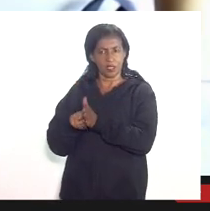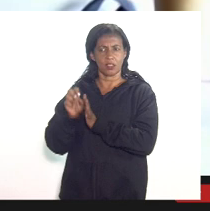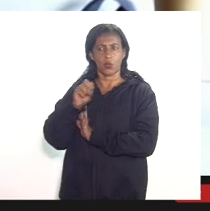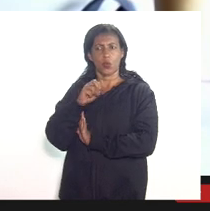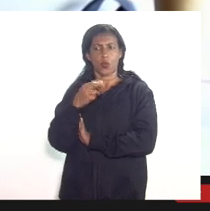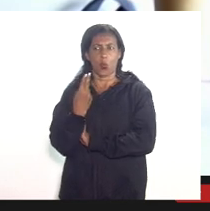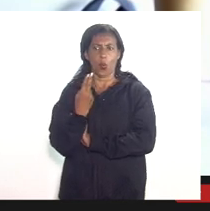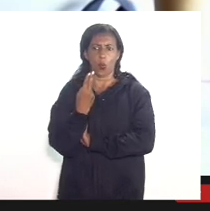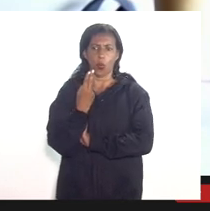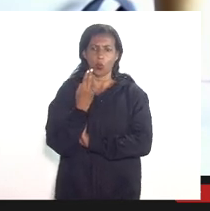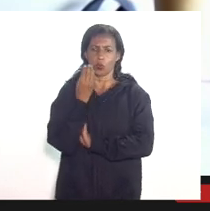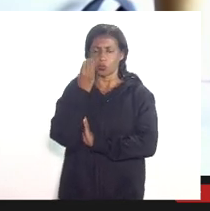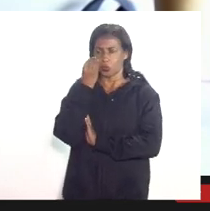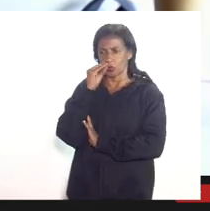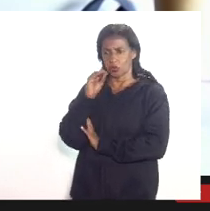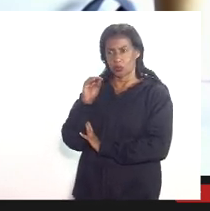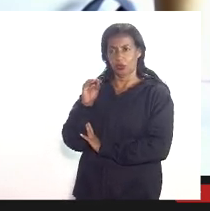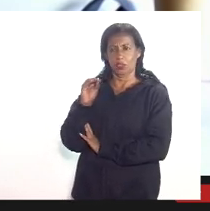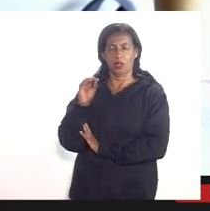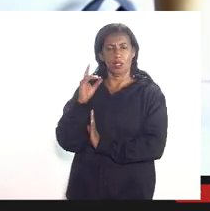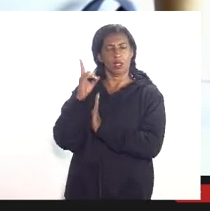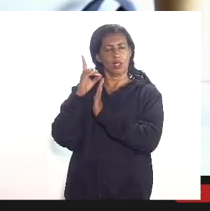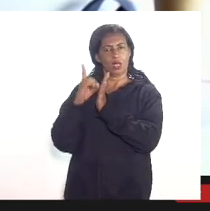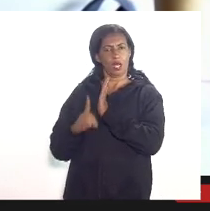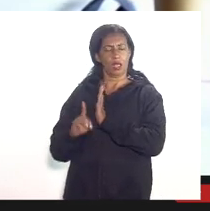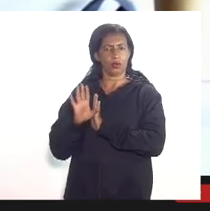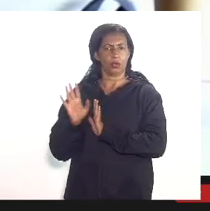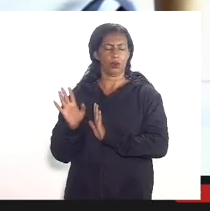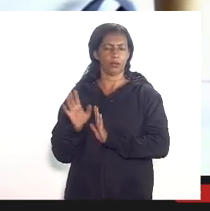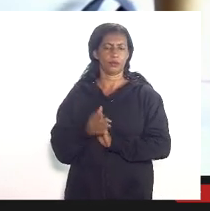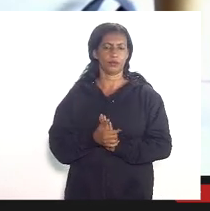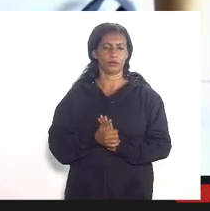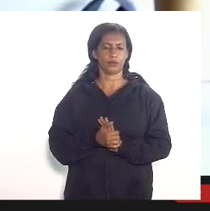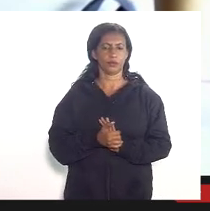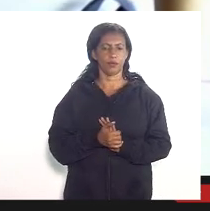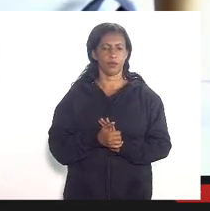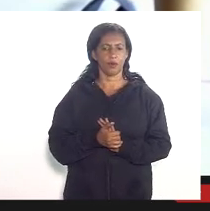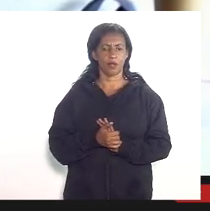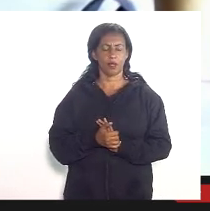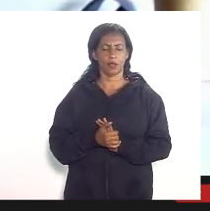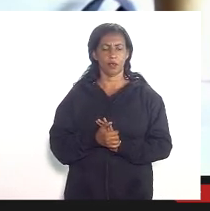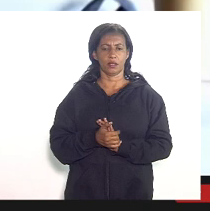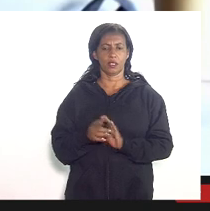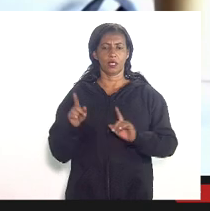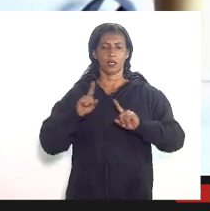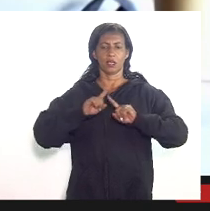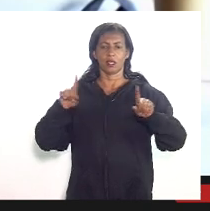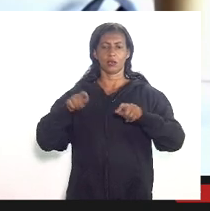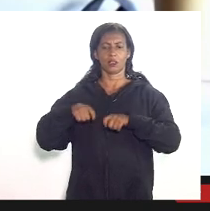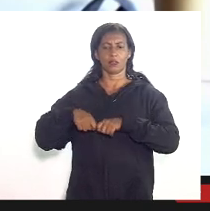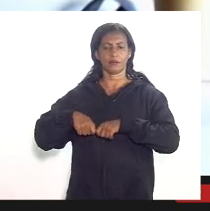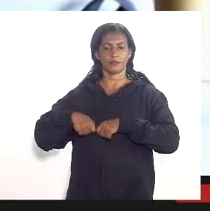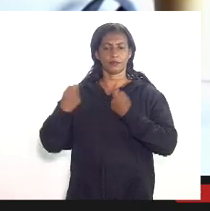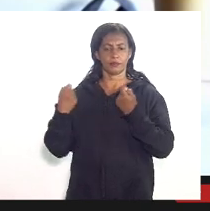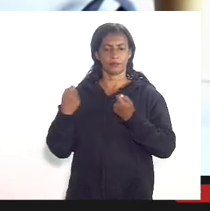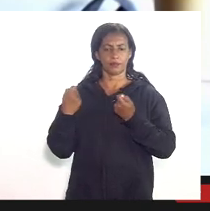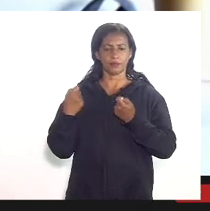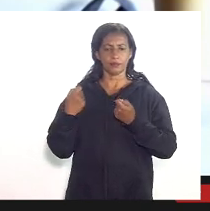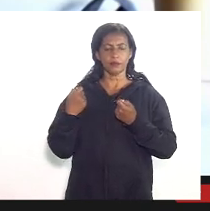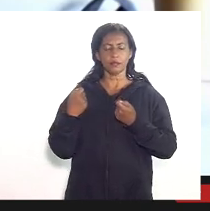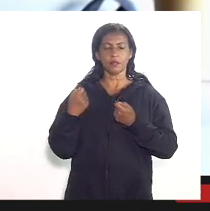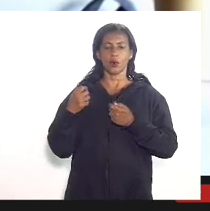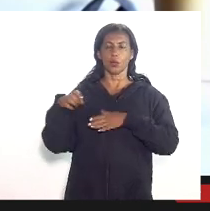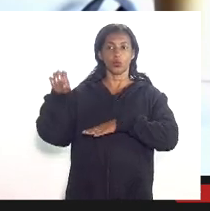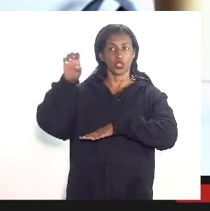rejeição dos embargos declaratórios então não não se quedou inerte